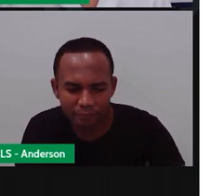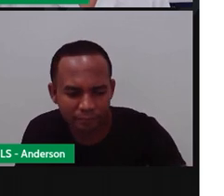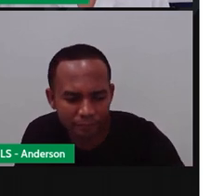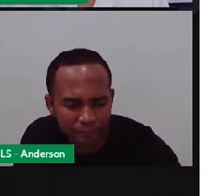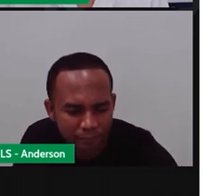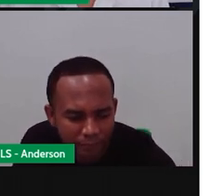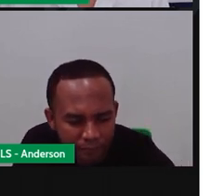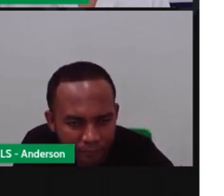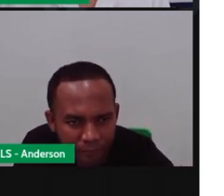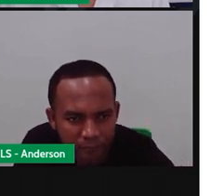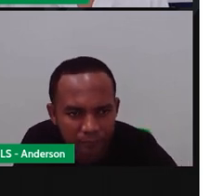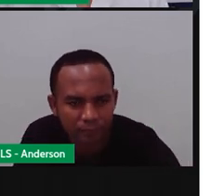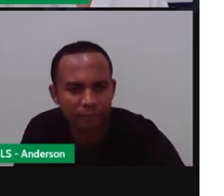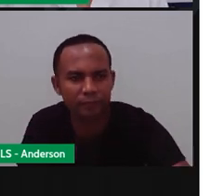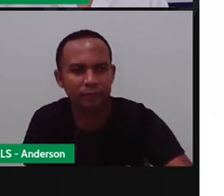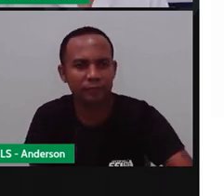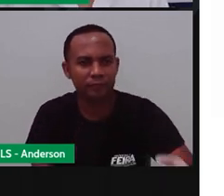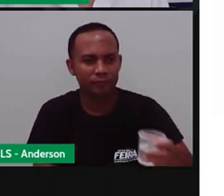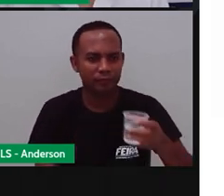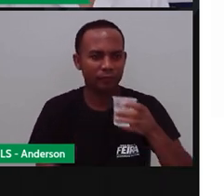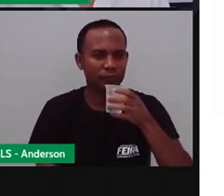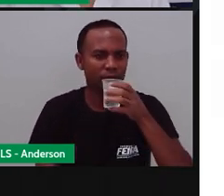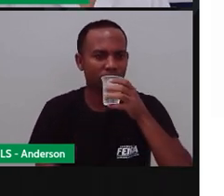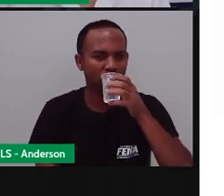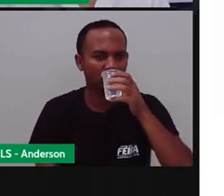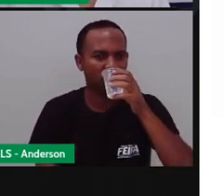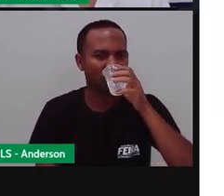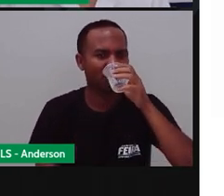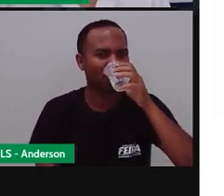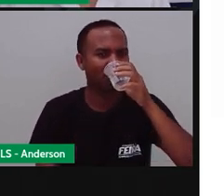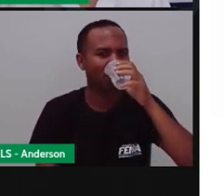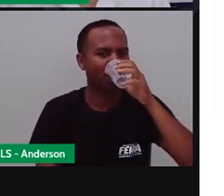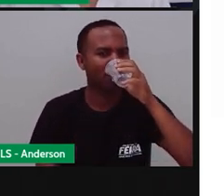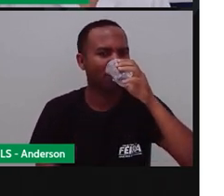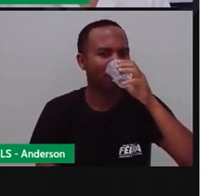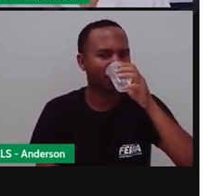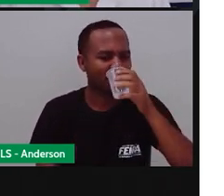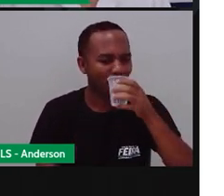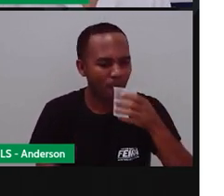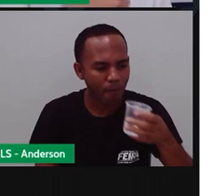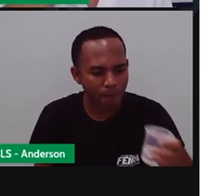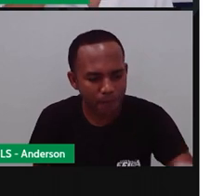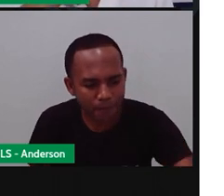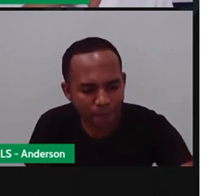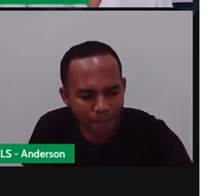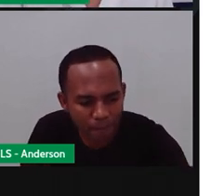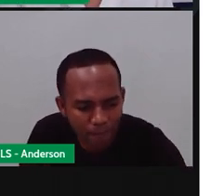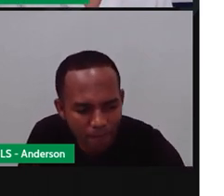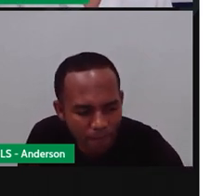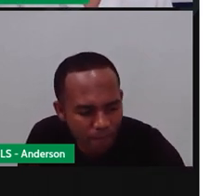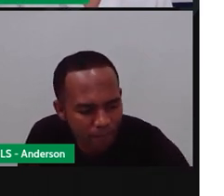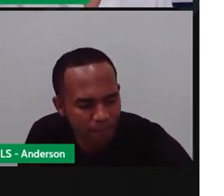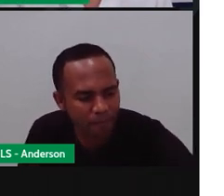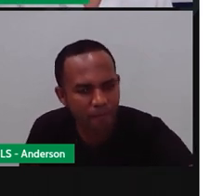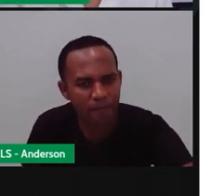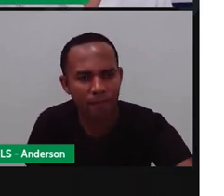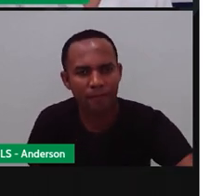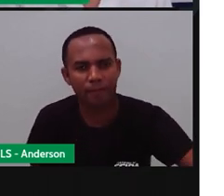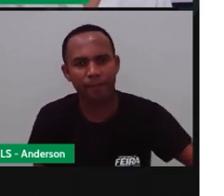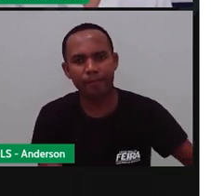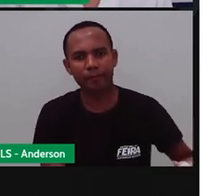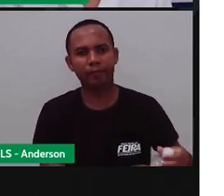Foi rapidinho, não foi? É porque eles já sabem tudo sobre substantivo. Aqui só tem a galera nota 10.